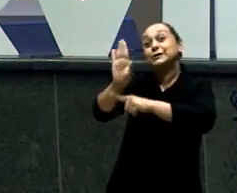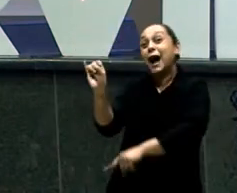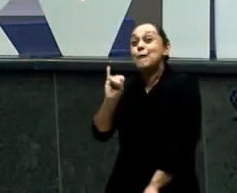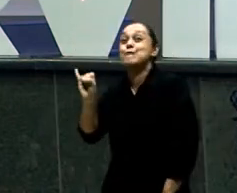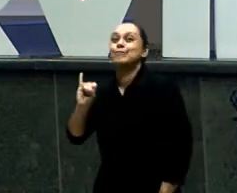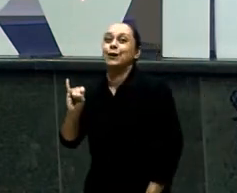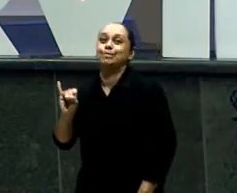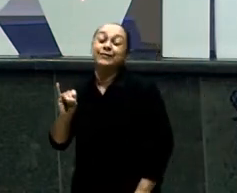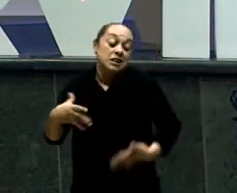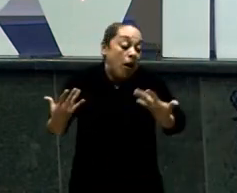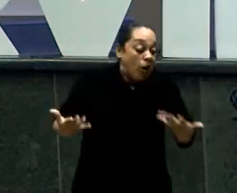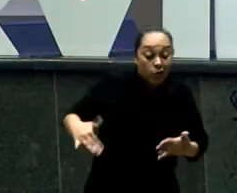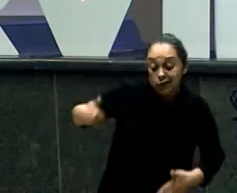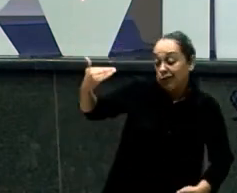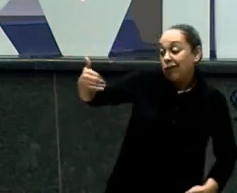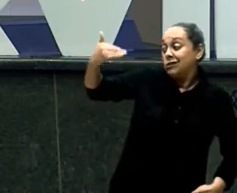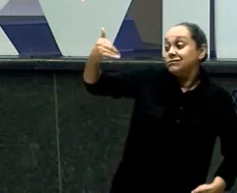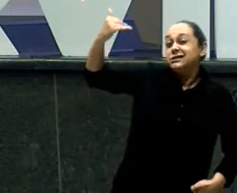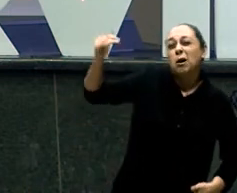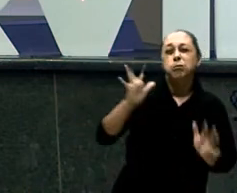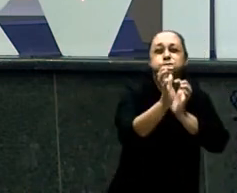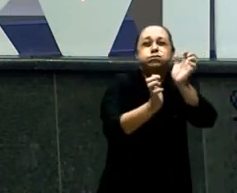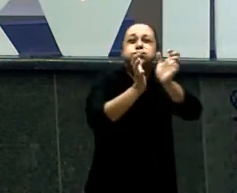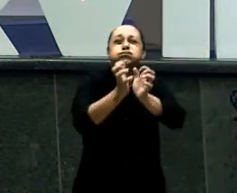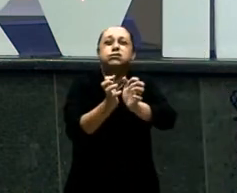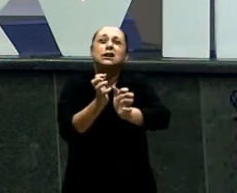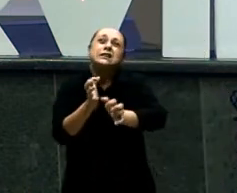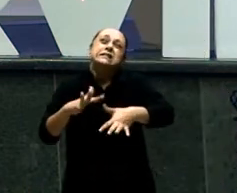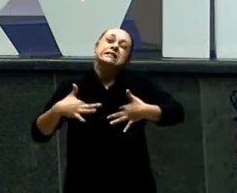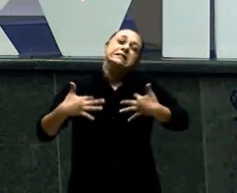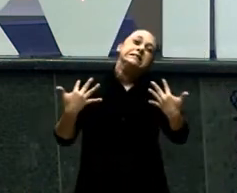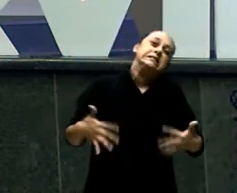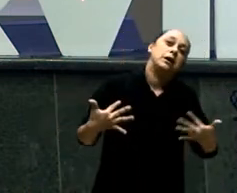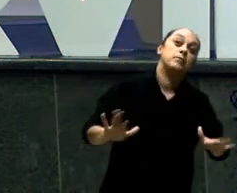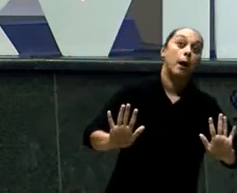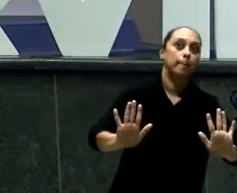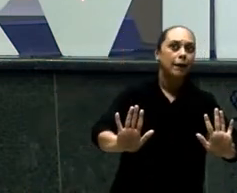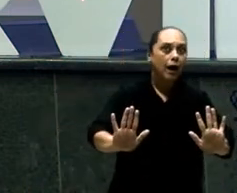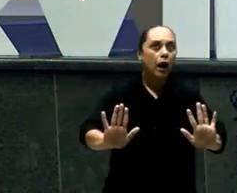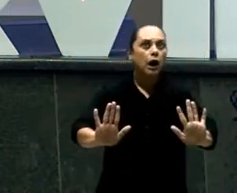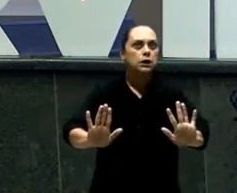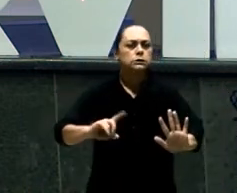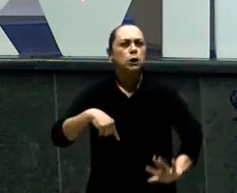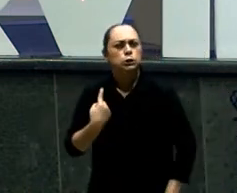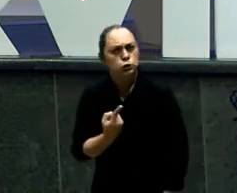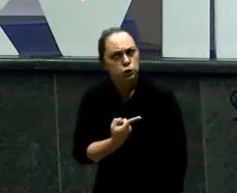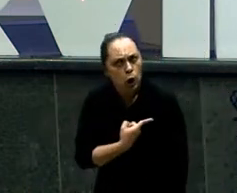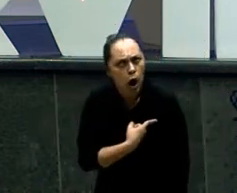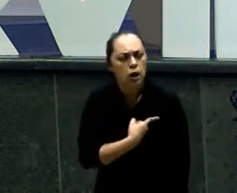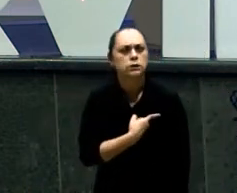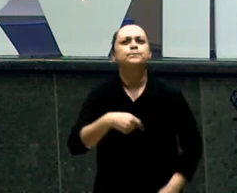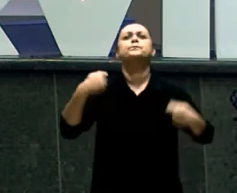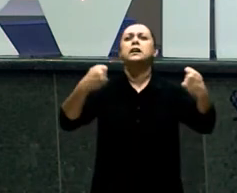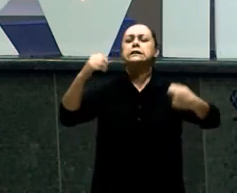ele não entende E a gente só foi Aprender agora E eu vi isso Daí Num documentário Que quando é gêmeos Igual